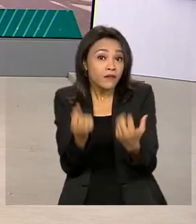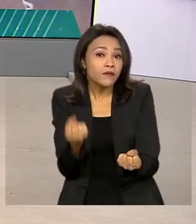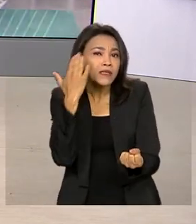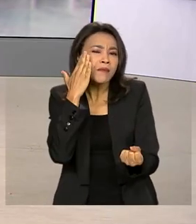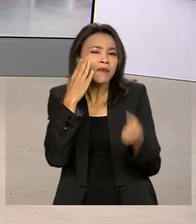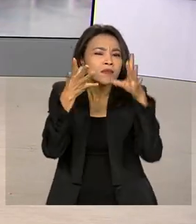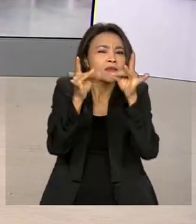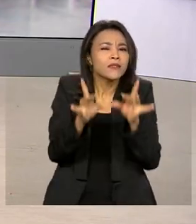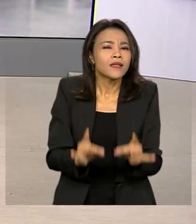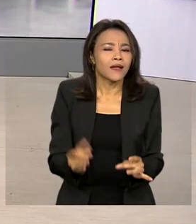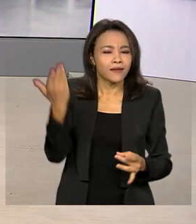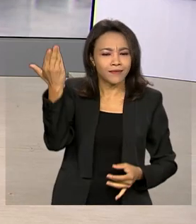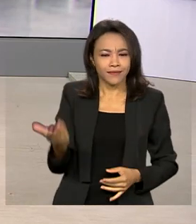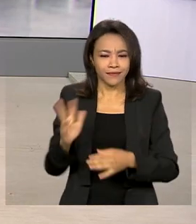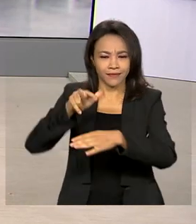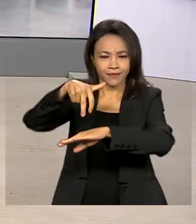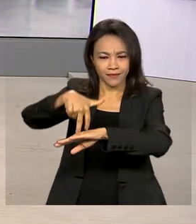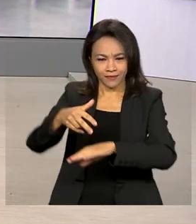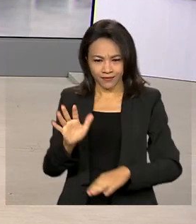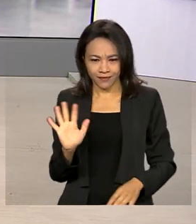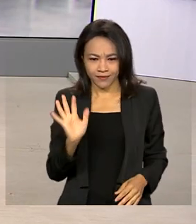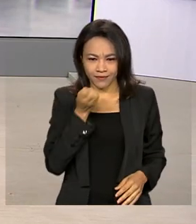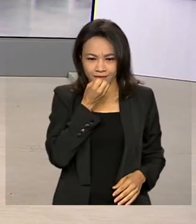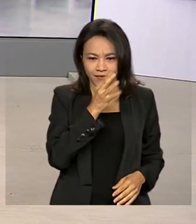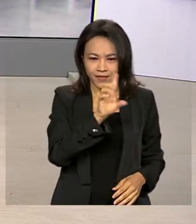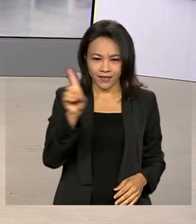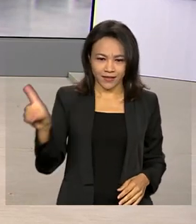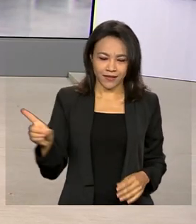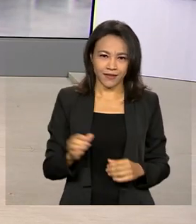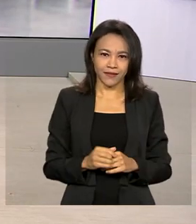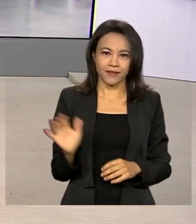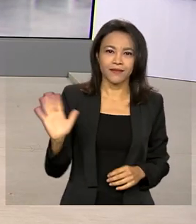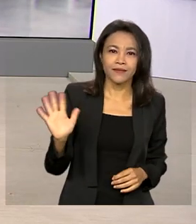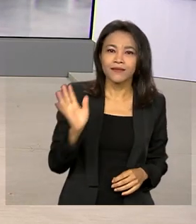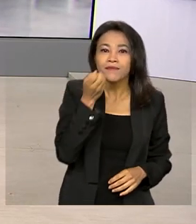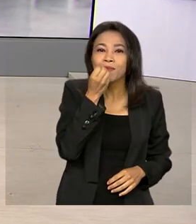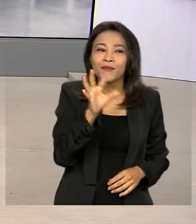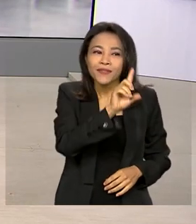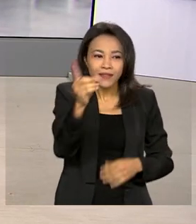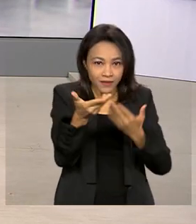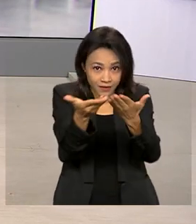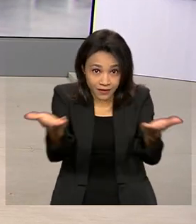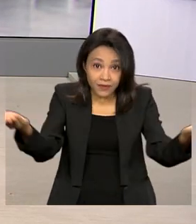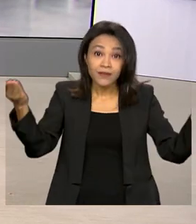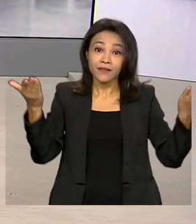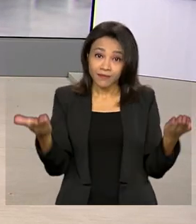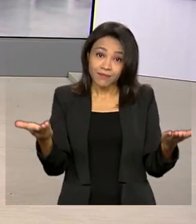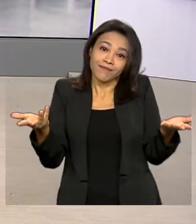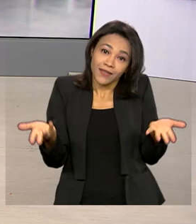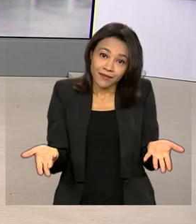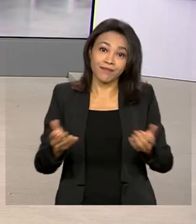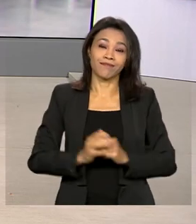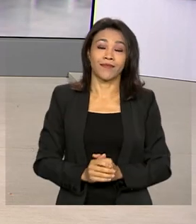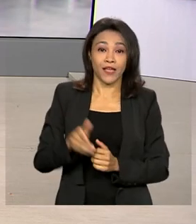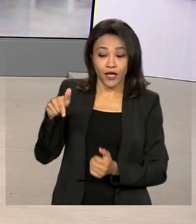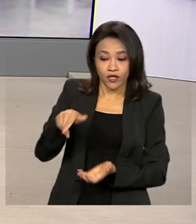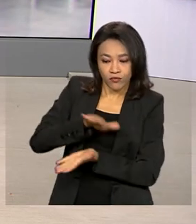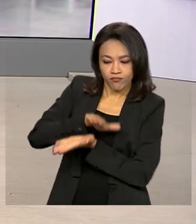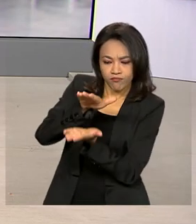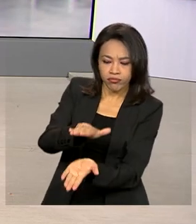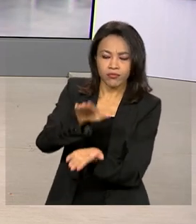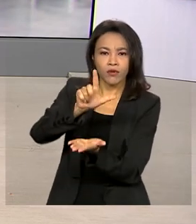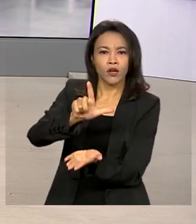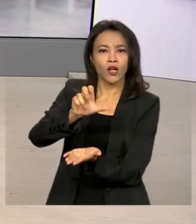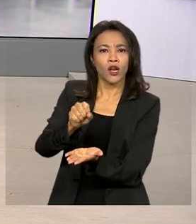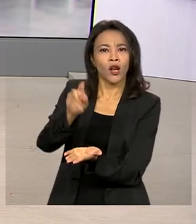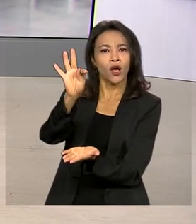com o repórter Glauco de Queiroz. Oi Glauco, bom dia! Olá Renata, bom dia para você e bom dia a todos. É isso, esse lote vai